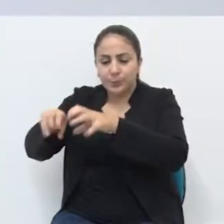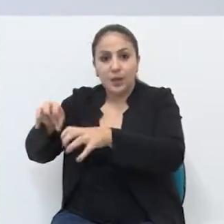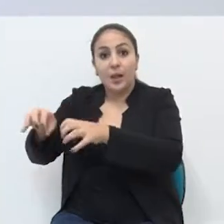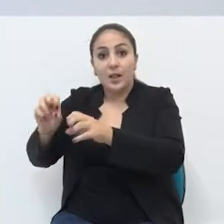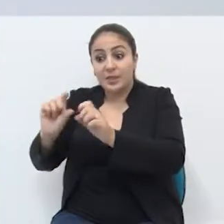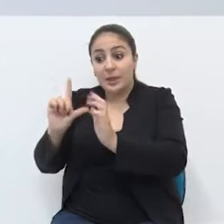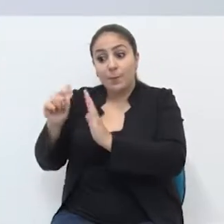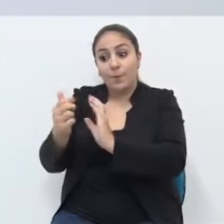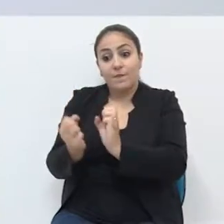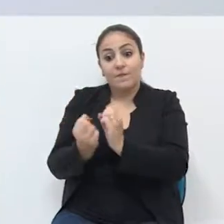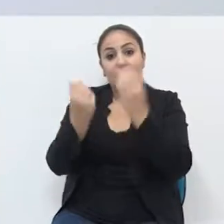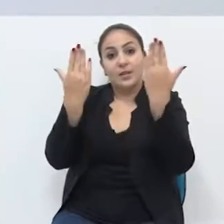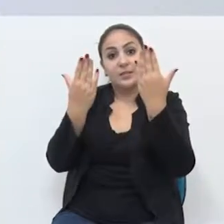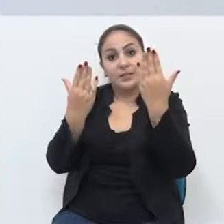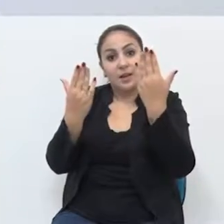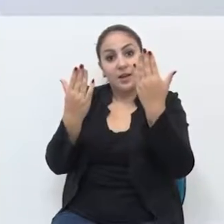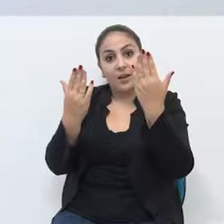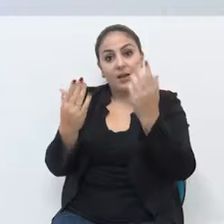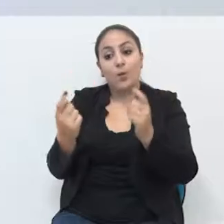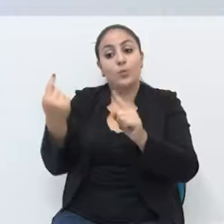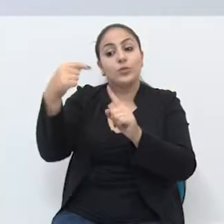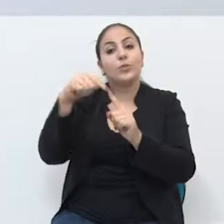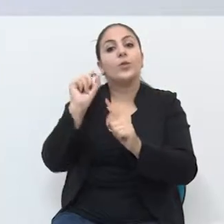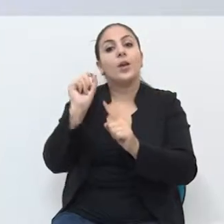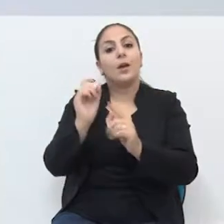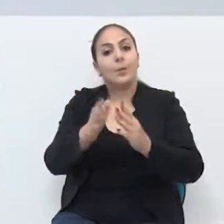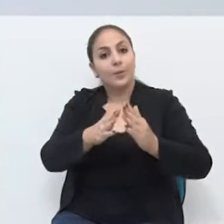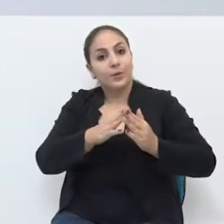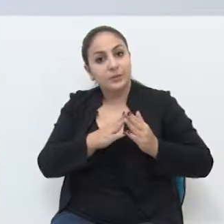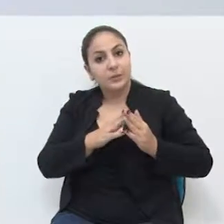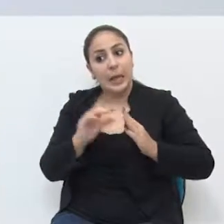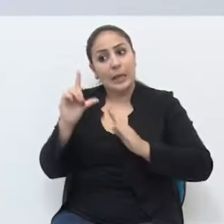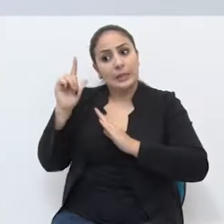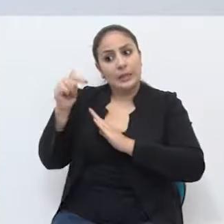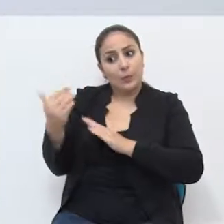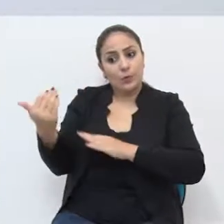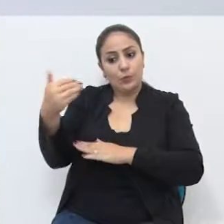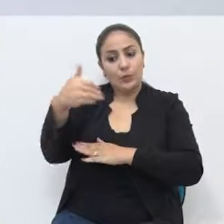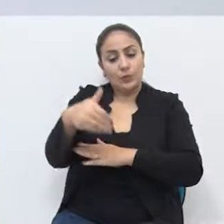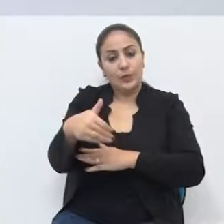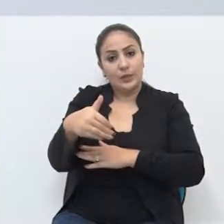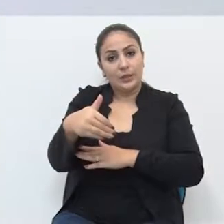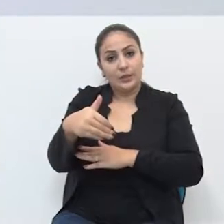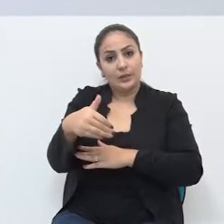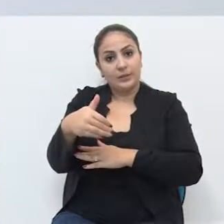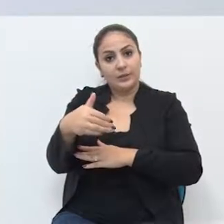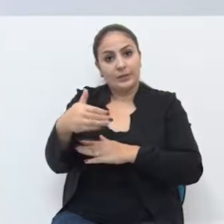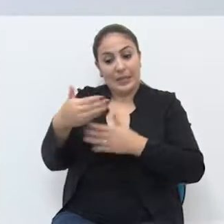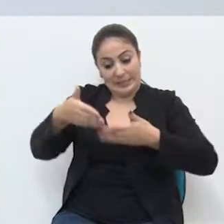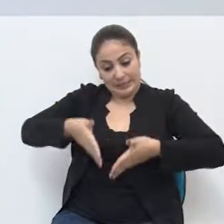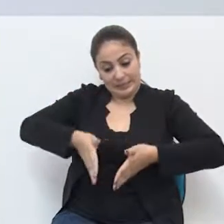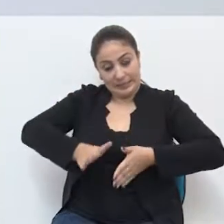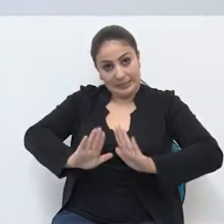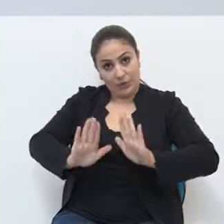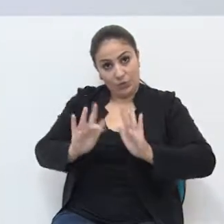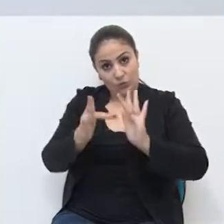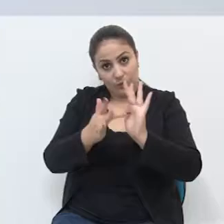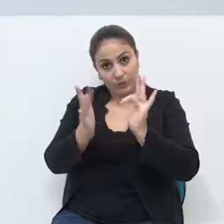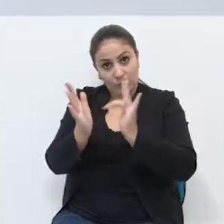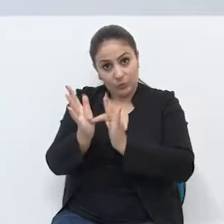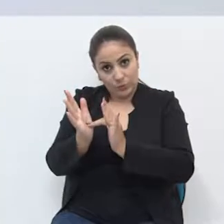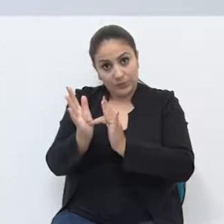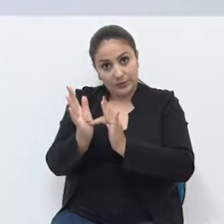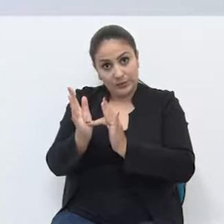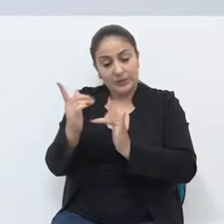festa buscando a proteção. A partir da vinda de Jesus Cristo ao mundo, essa festa da Páscoa